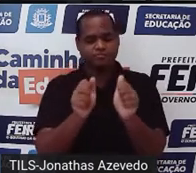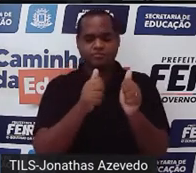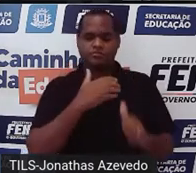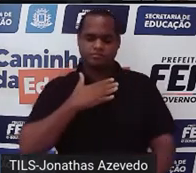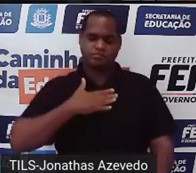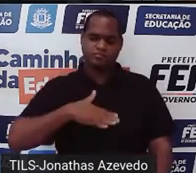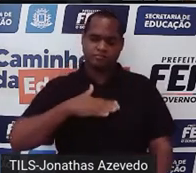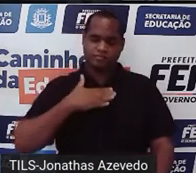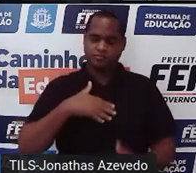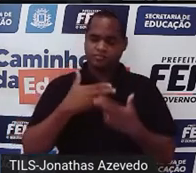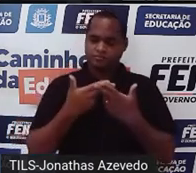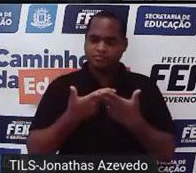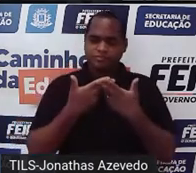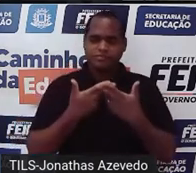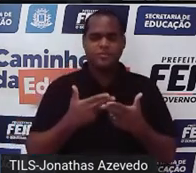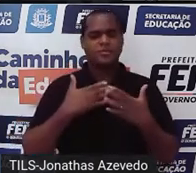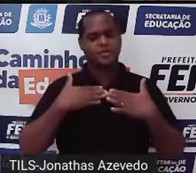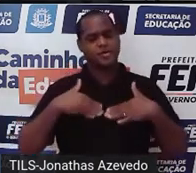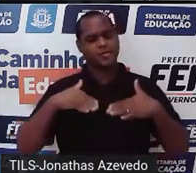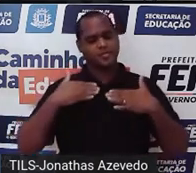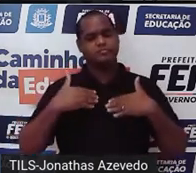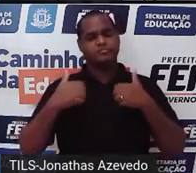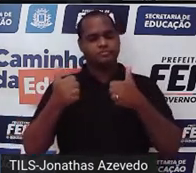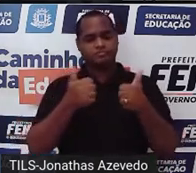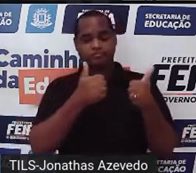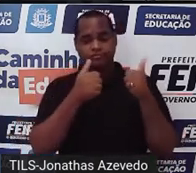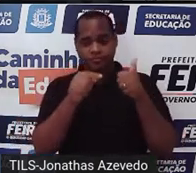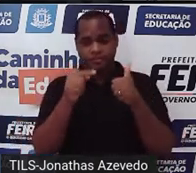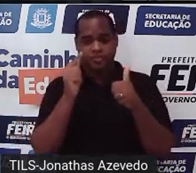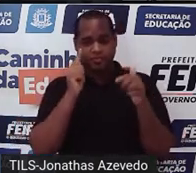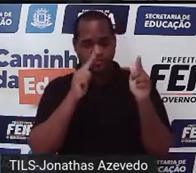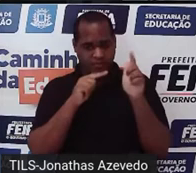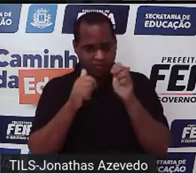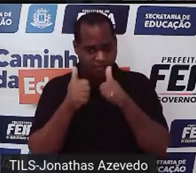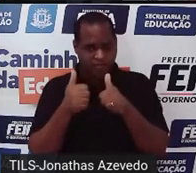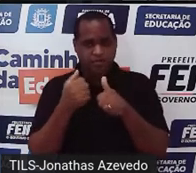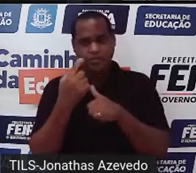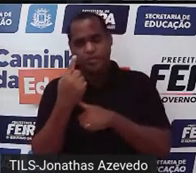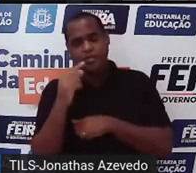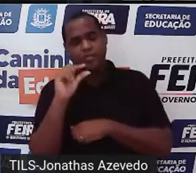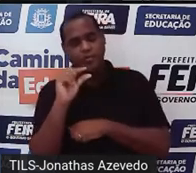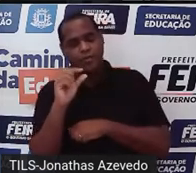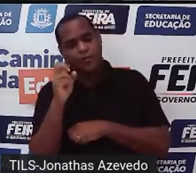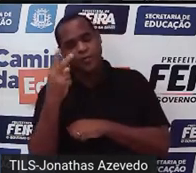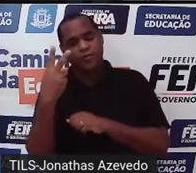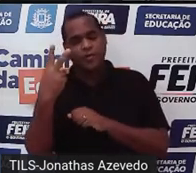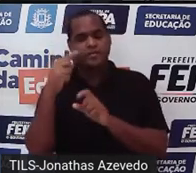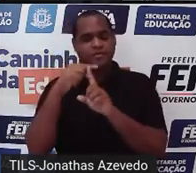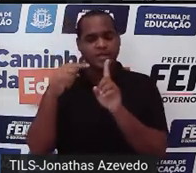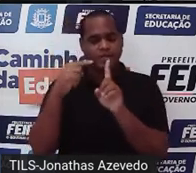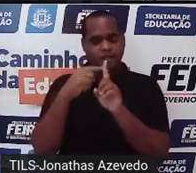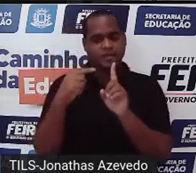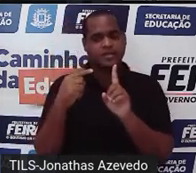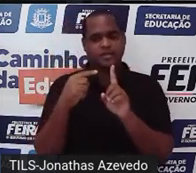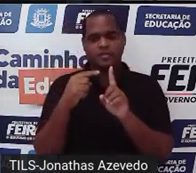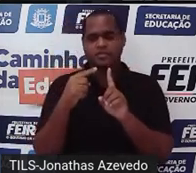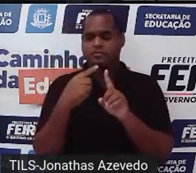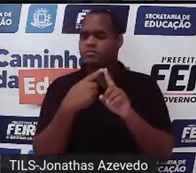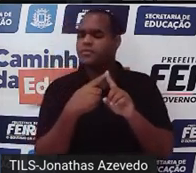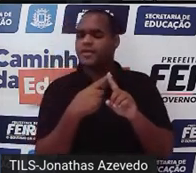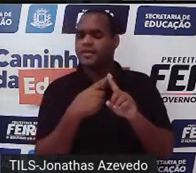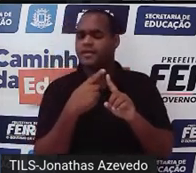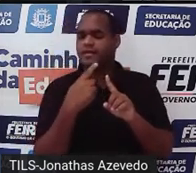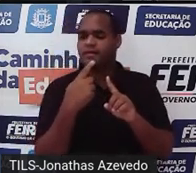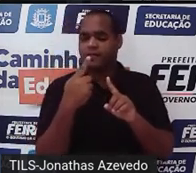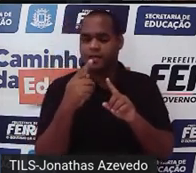calma fica tranquilo, fica tranquila, se você acha que foi um ali pouco, né, ou se foi dois e metade porque a gente